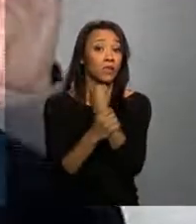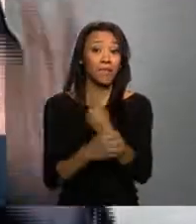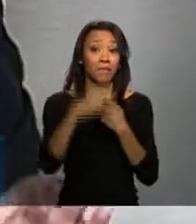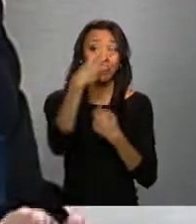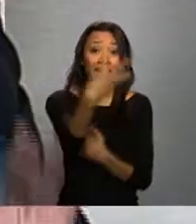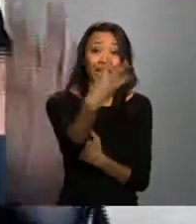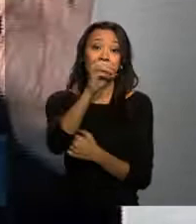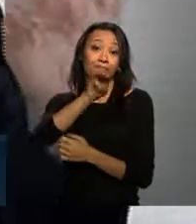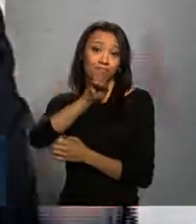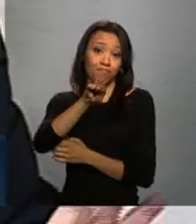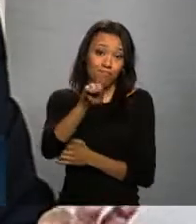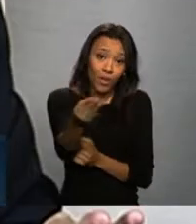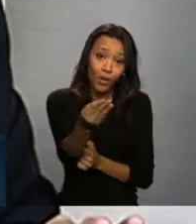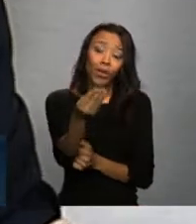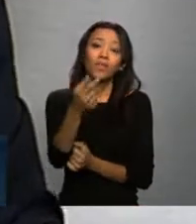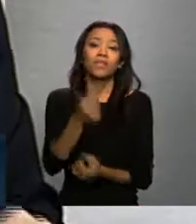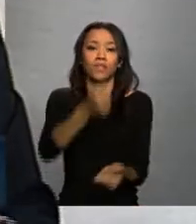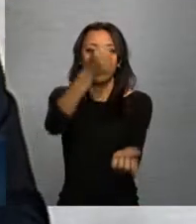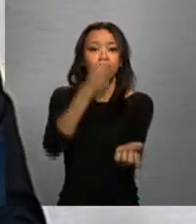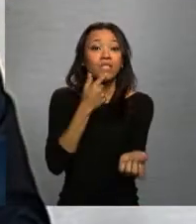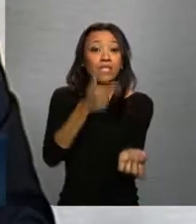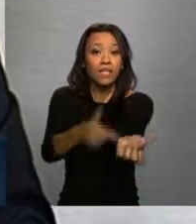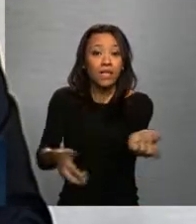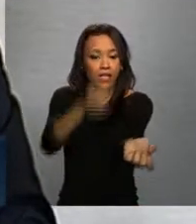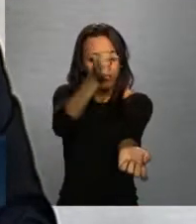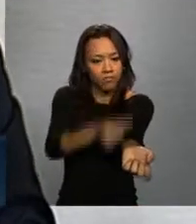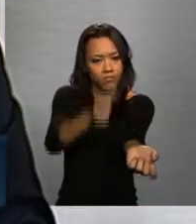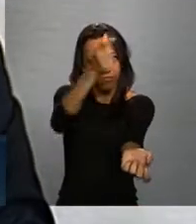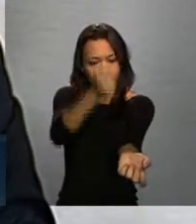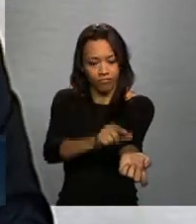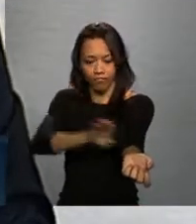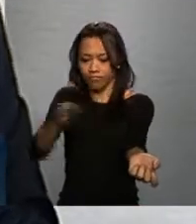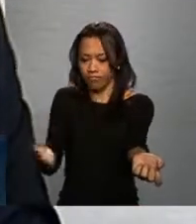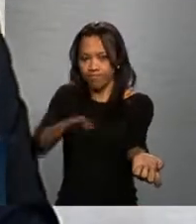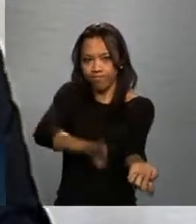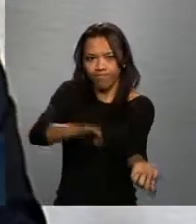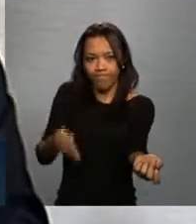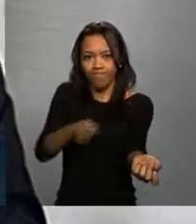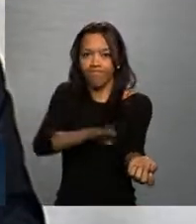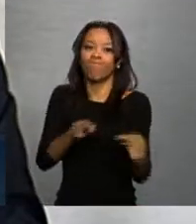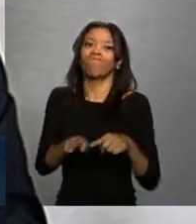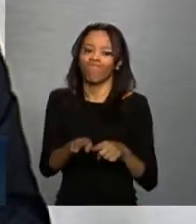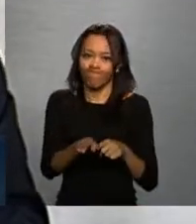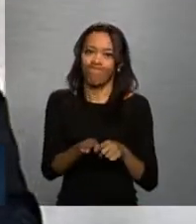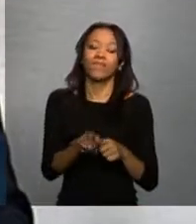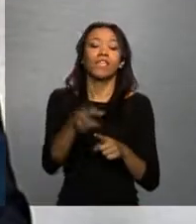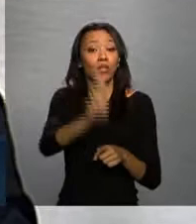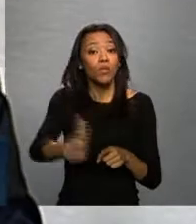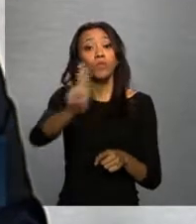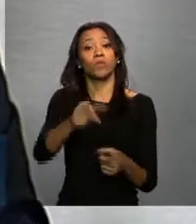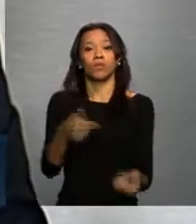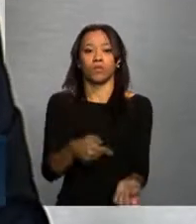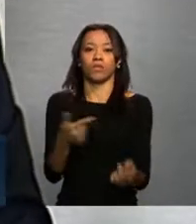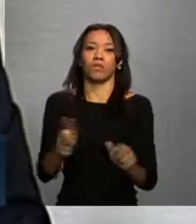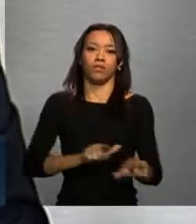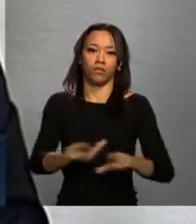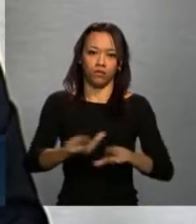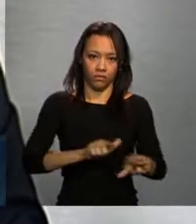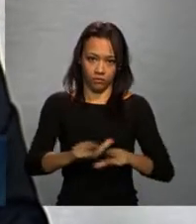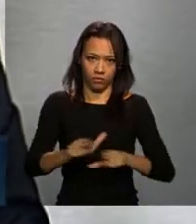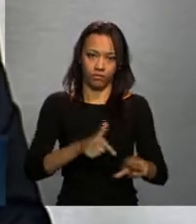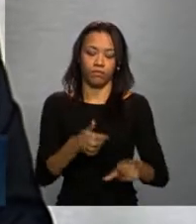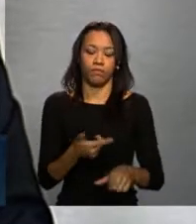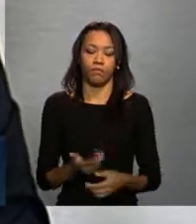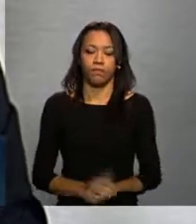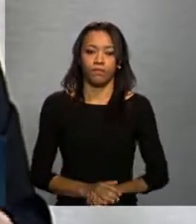milhões de transfusões feitas no sistema público e nos sistemas que não pertencem ao SUS, mas que se utilizam dos nossos